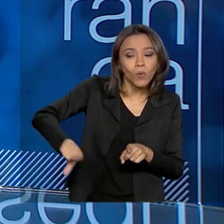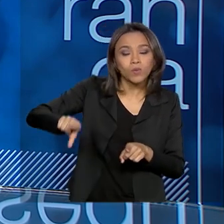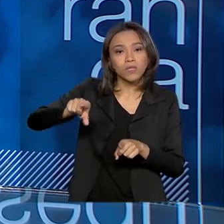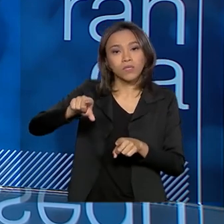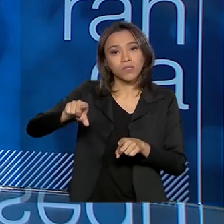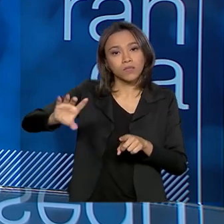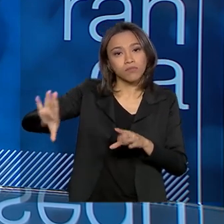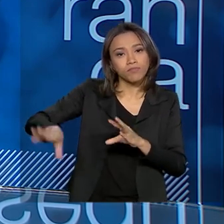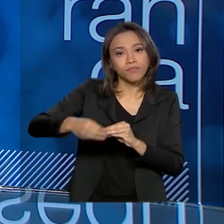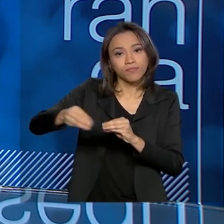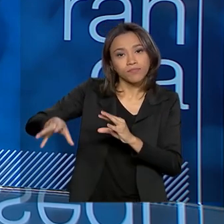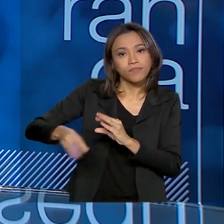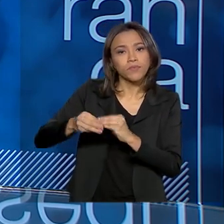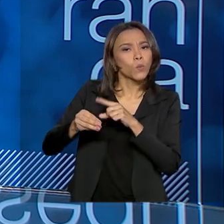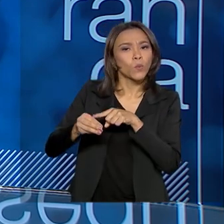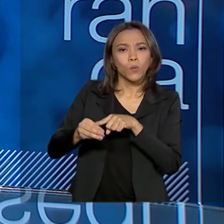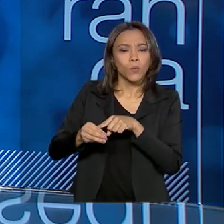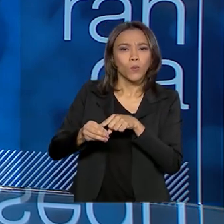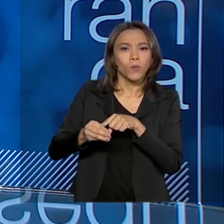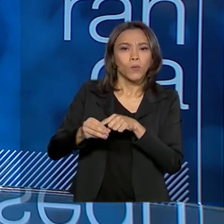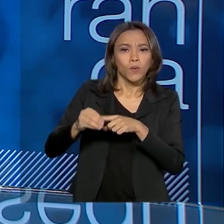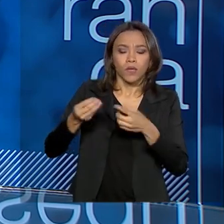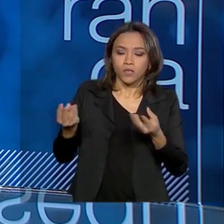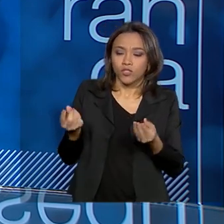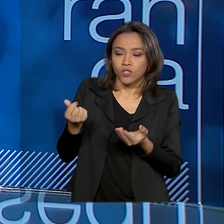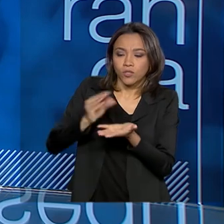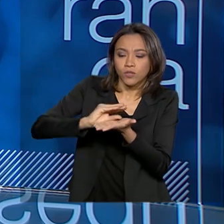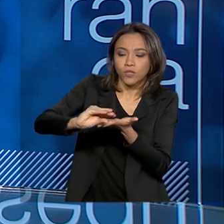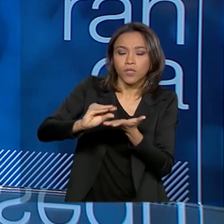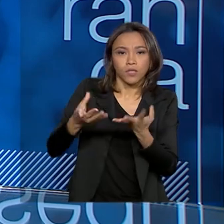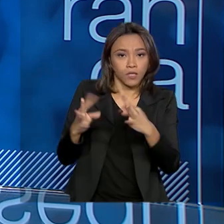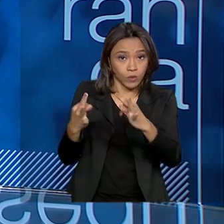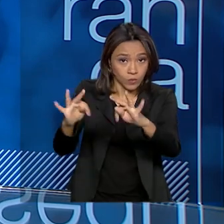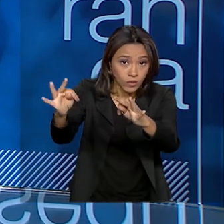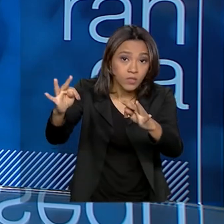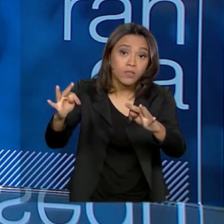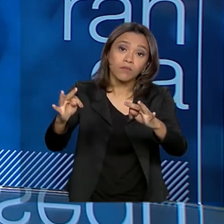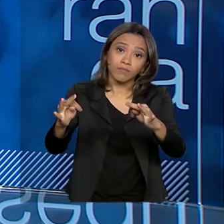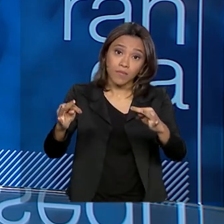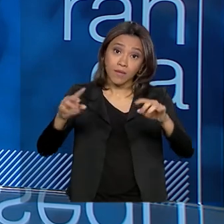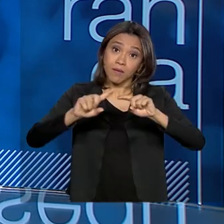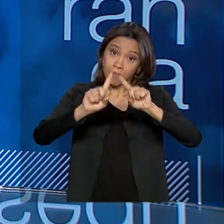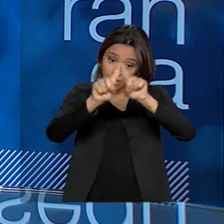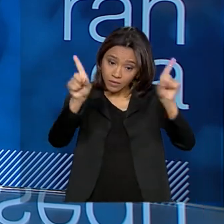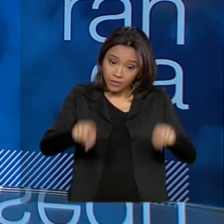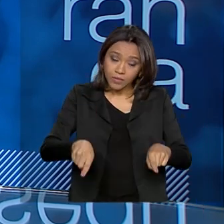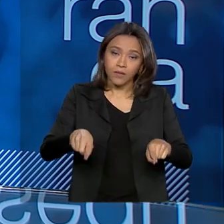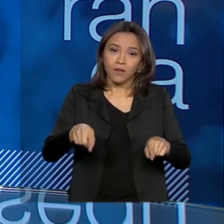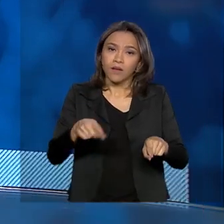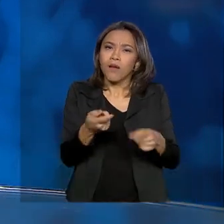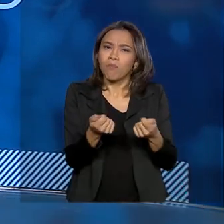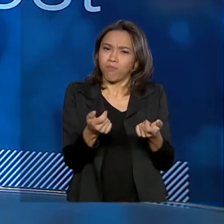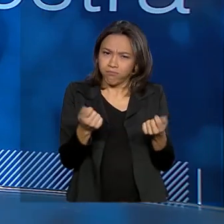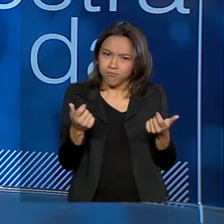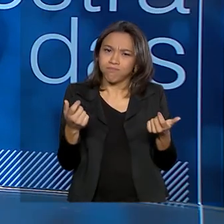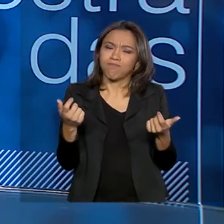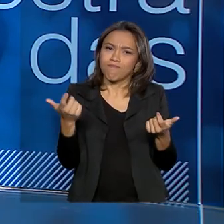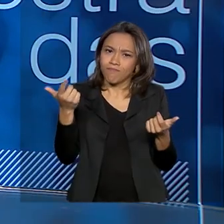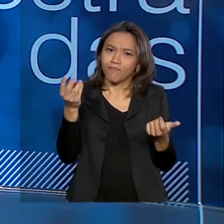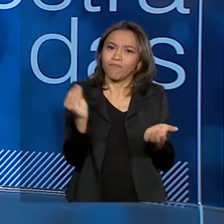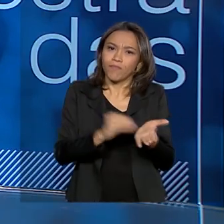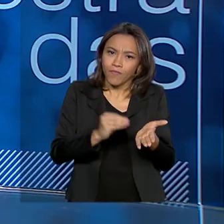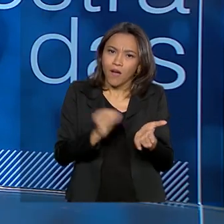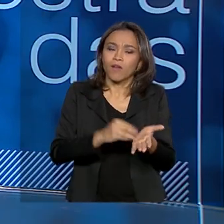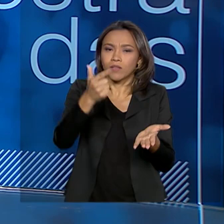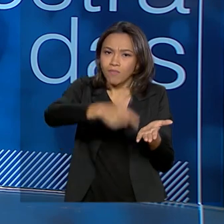outras ações, especialmente o investimento em tecnologia que a gente tem feito, mas o quadro é insuficiente, né? E a